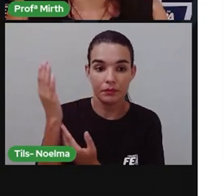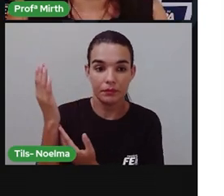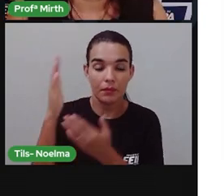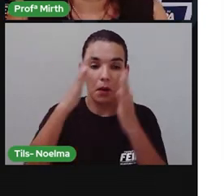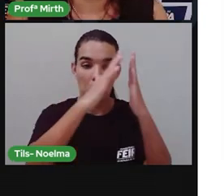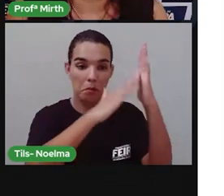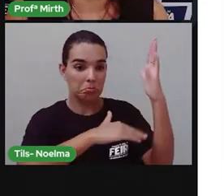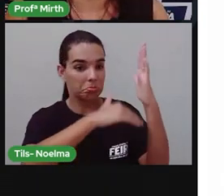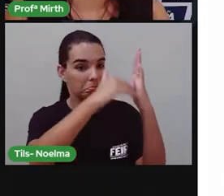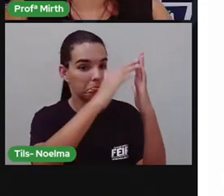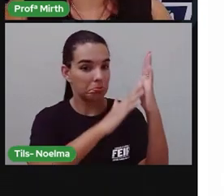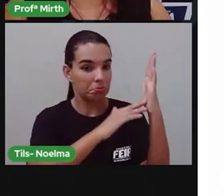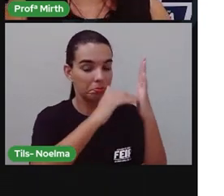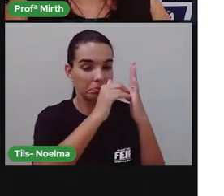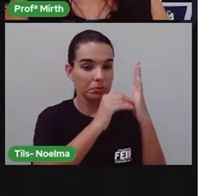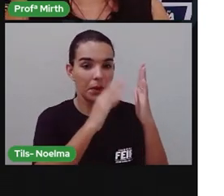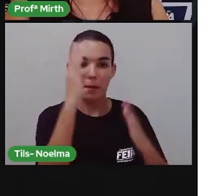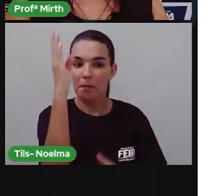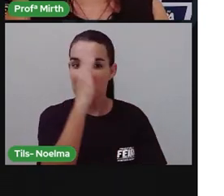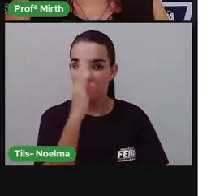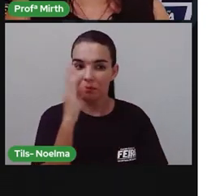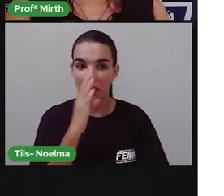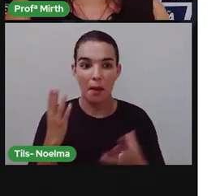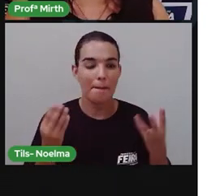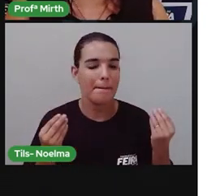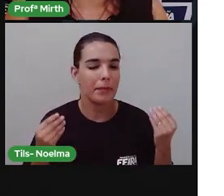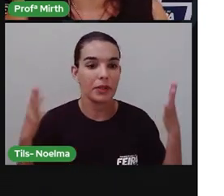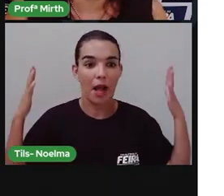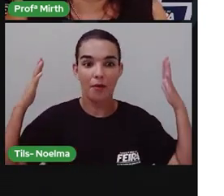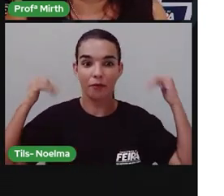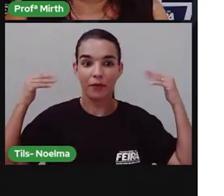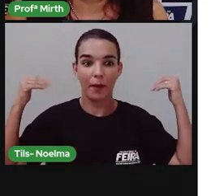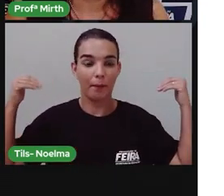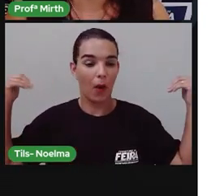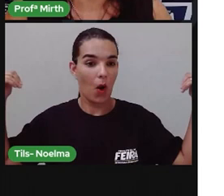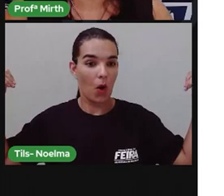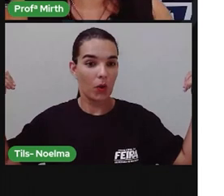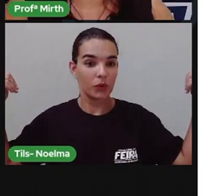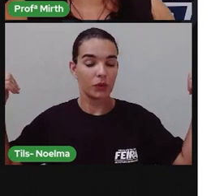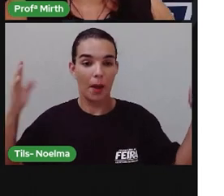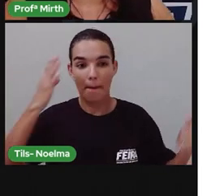Brasileiro muito famoso, um dos principais nomes aí do modernismo.